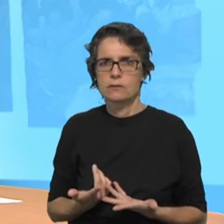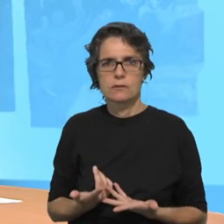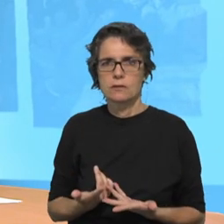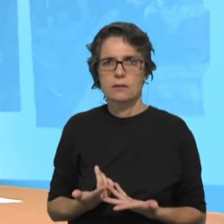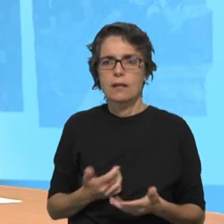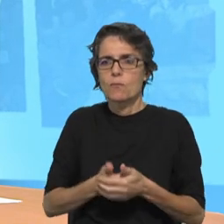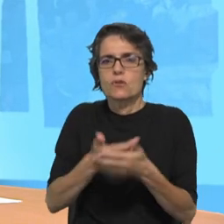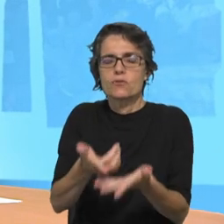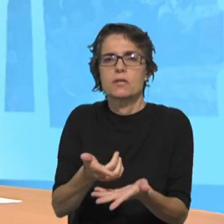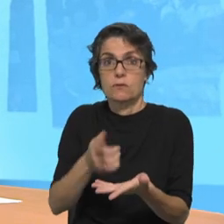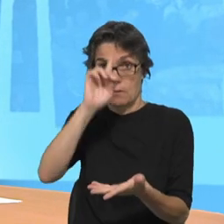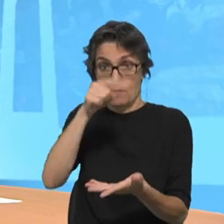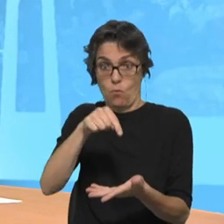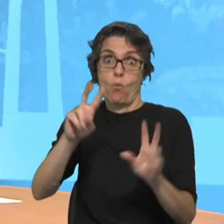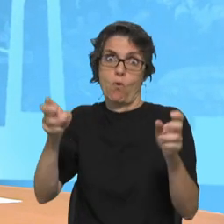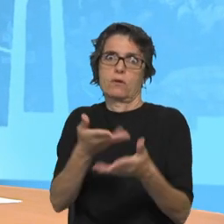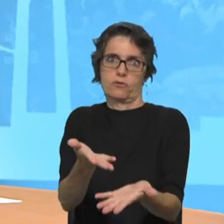enfim, que é um tema também muitas vezes